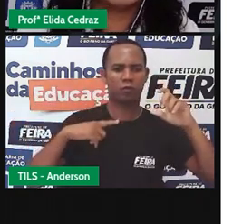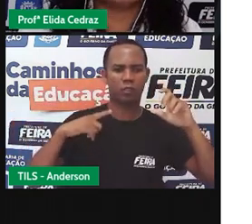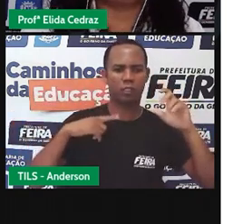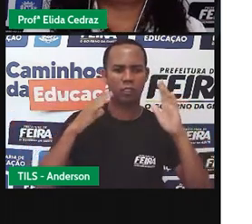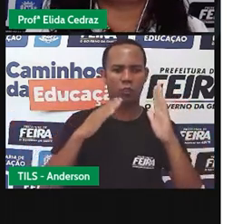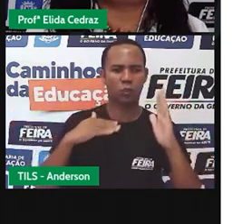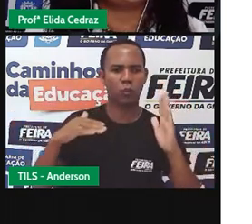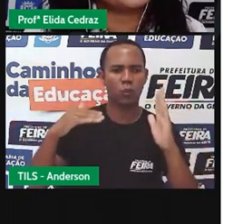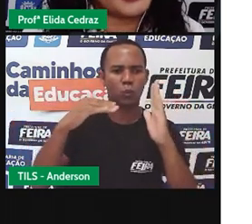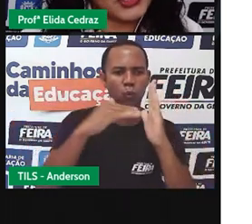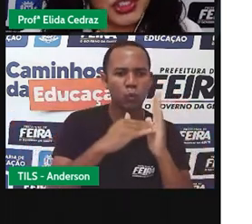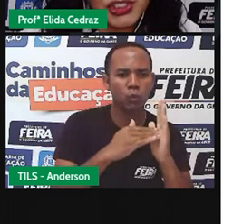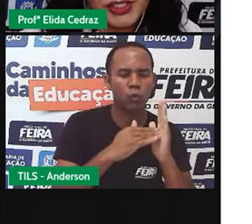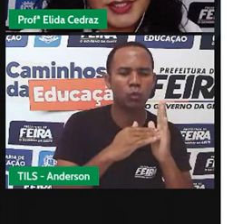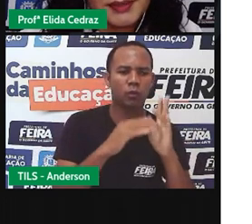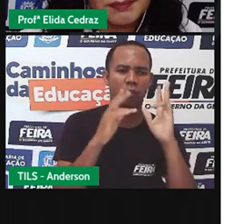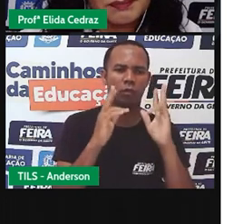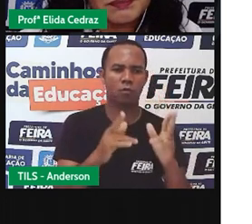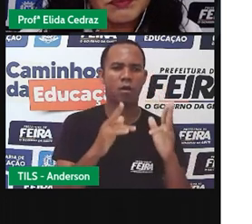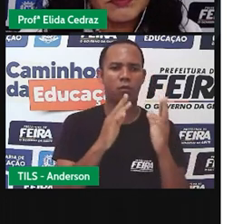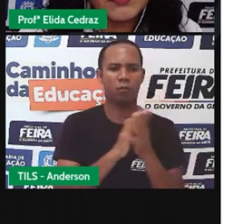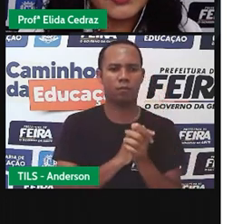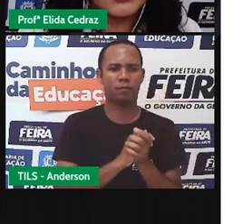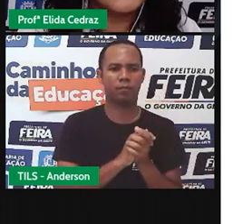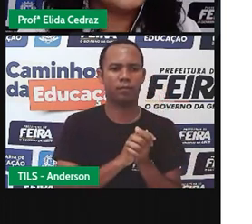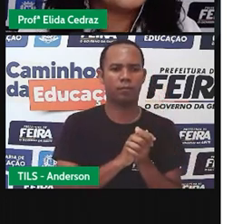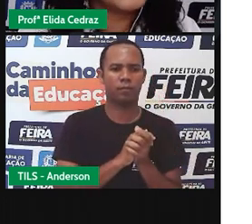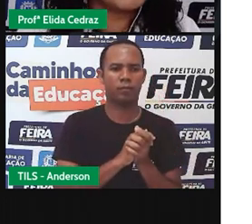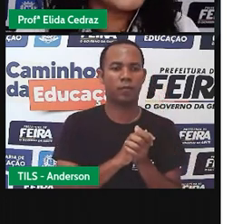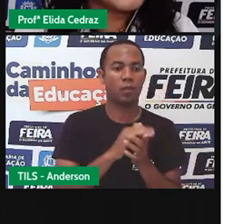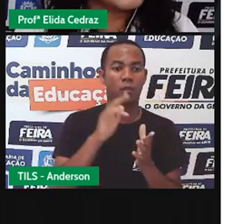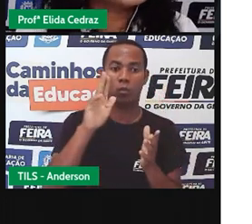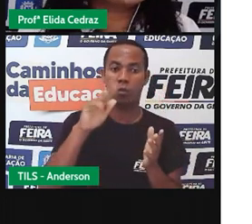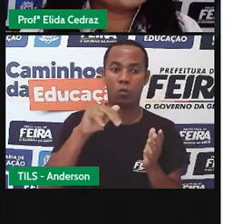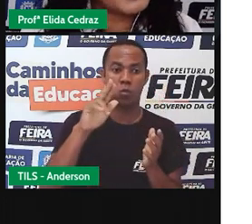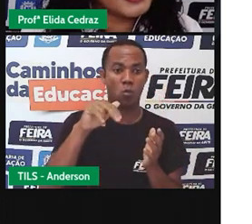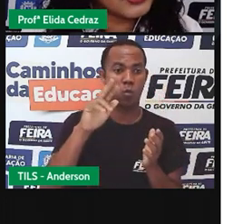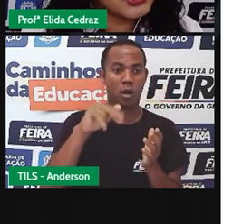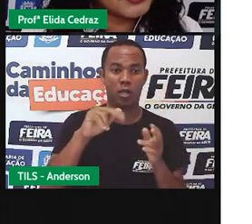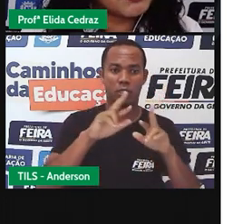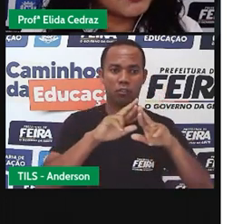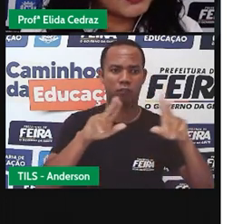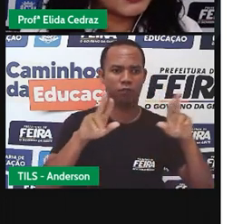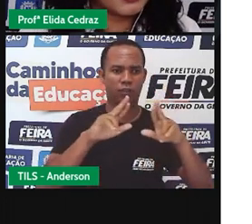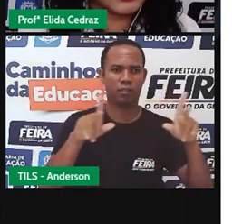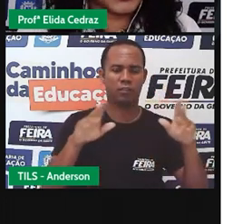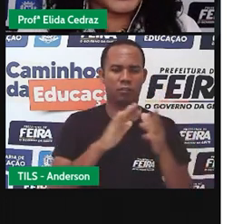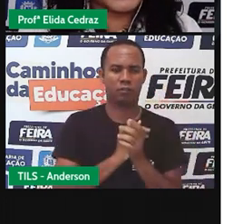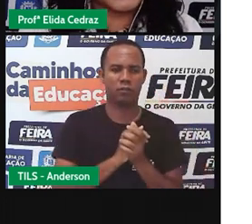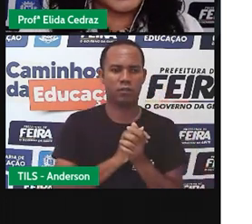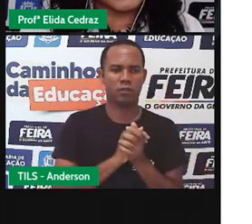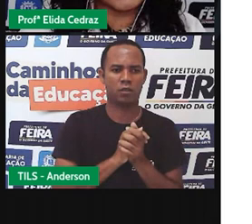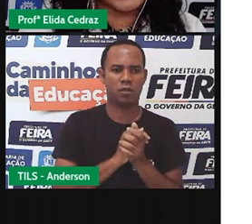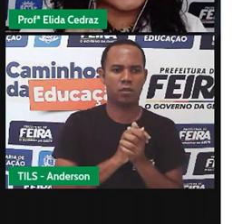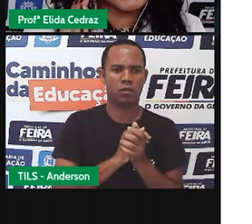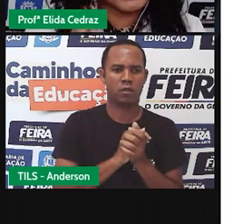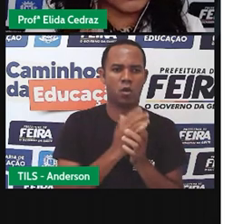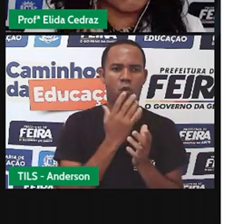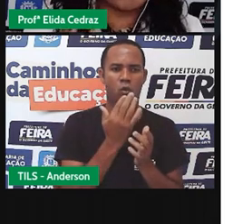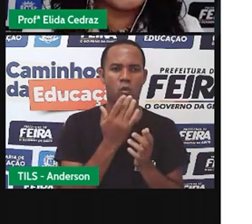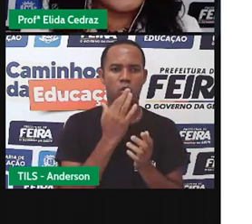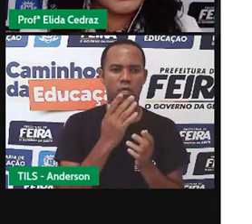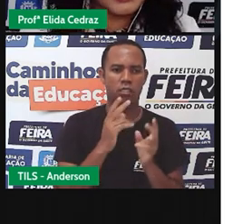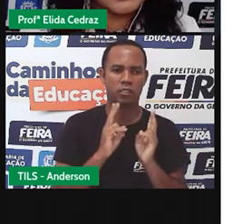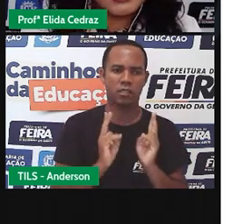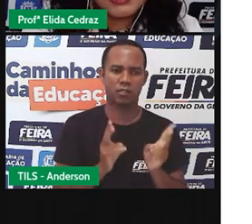ver com o que a manchete diz. Nunca vai ser diferente. As coisas têm que andar assim,